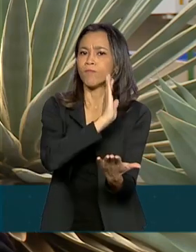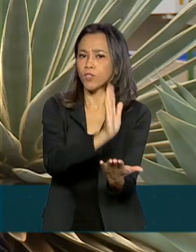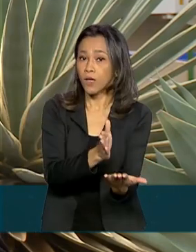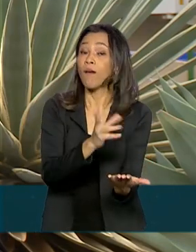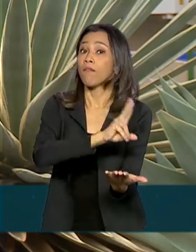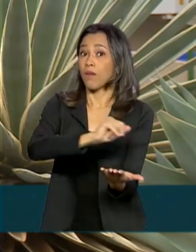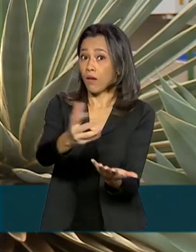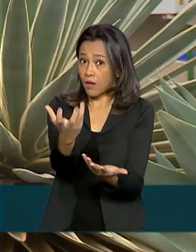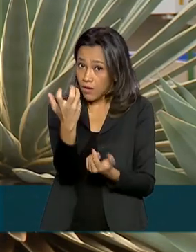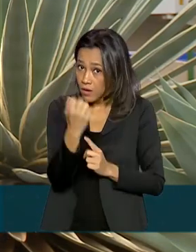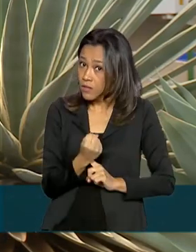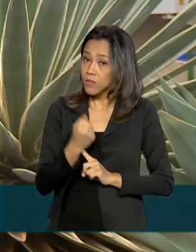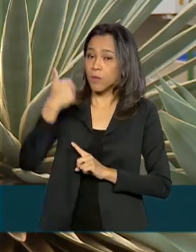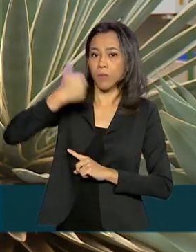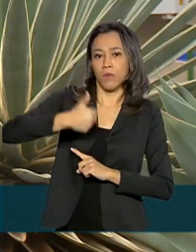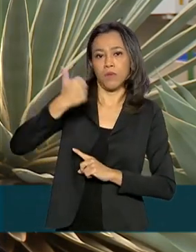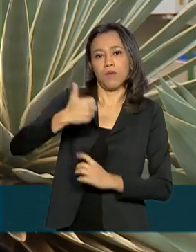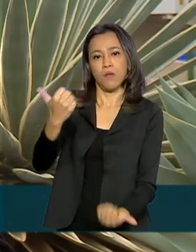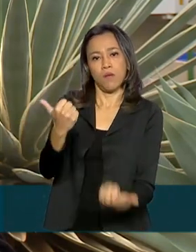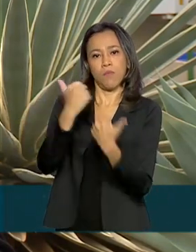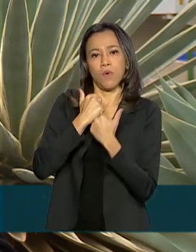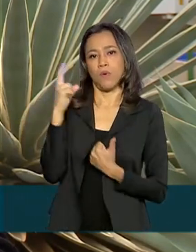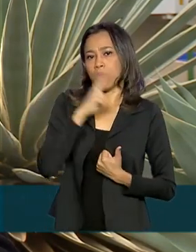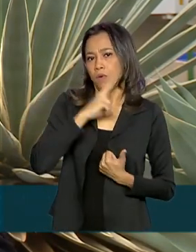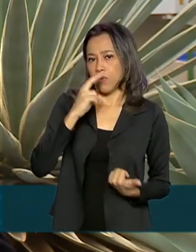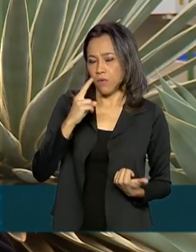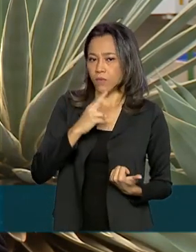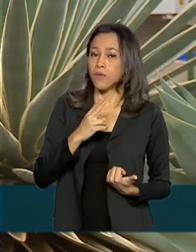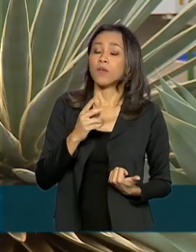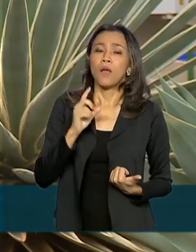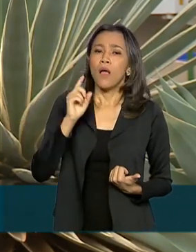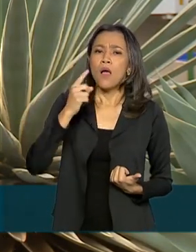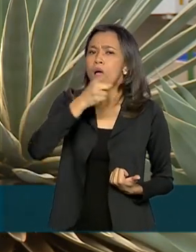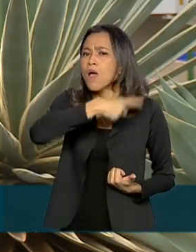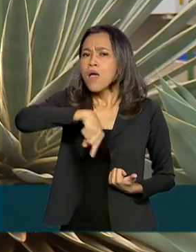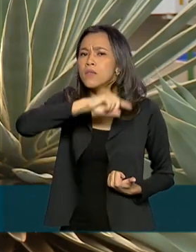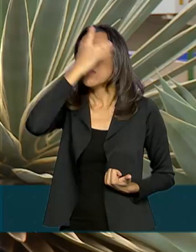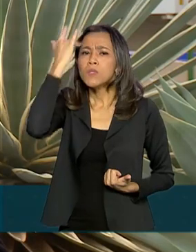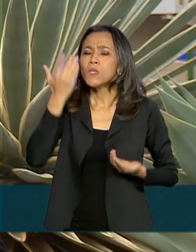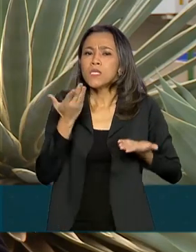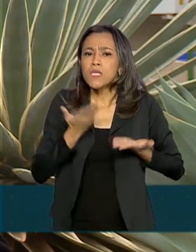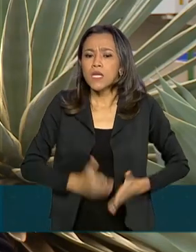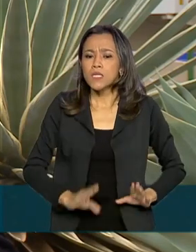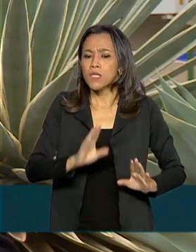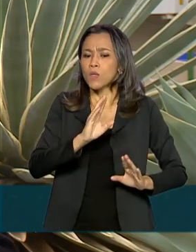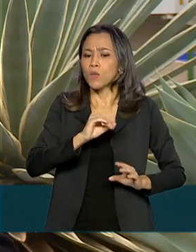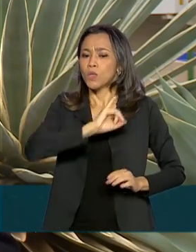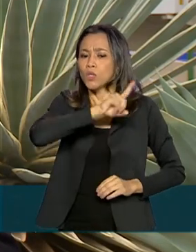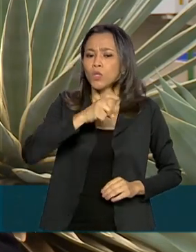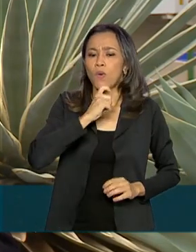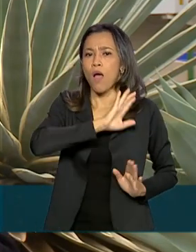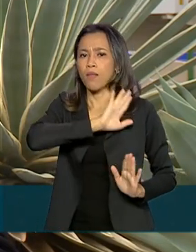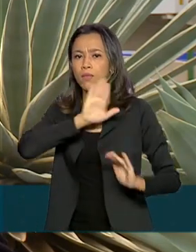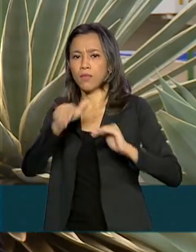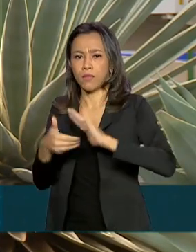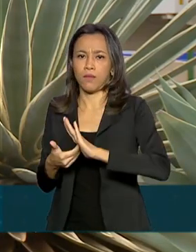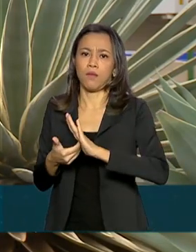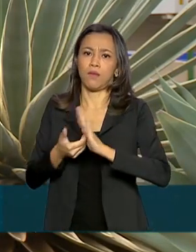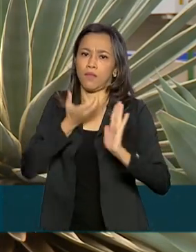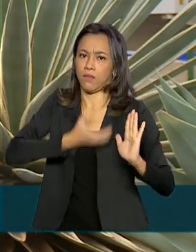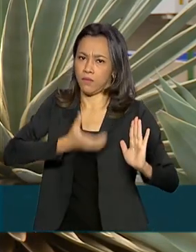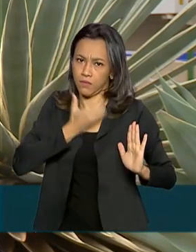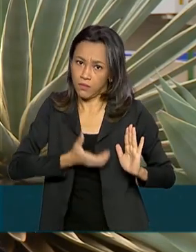primeira parcela aí do auxílio emergencial. Esses beneficiários são nascidos de julho a dezembro e vão poder